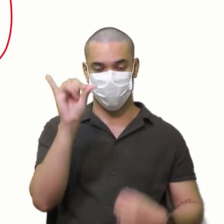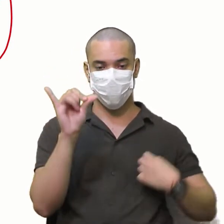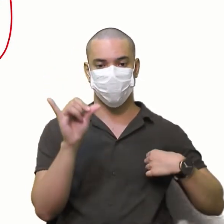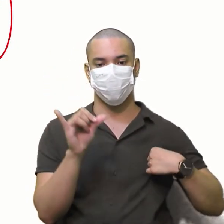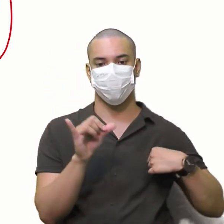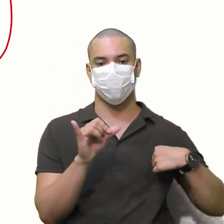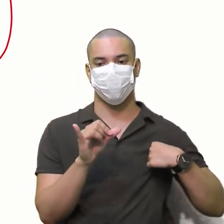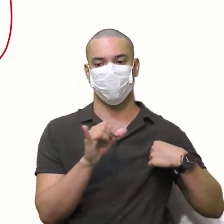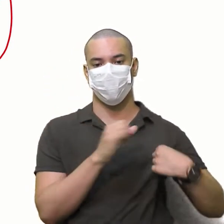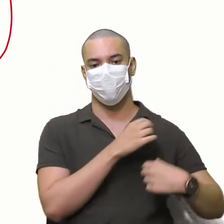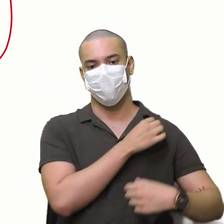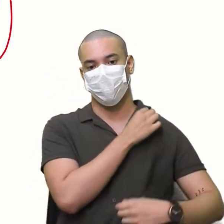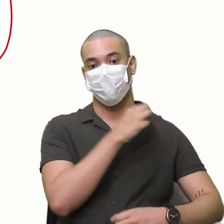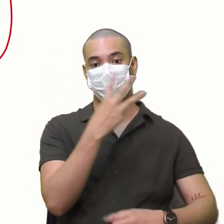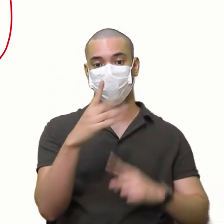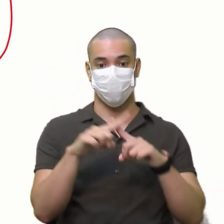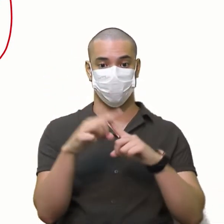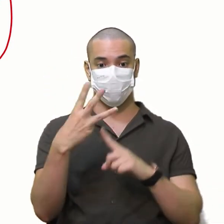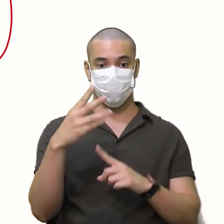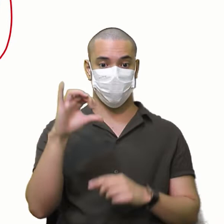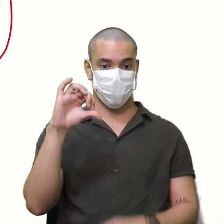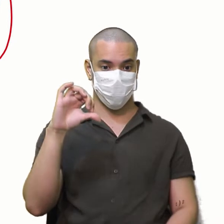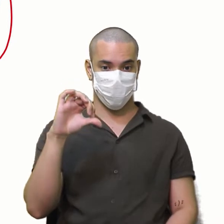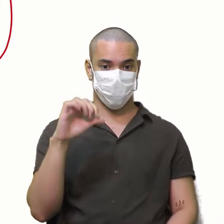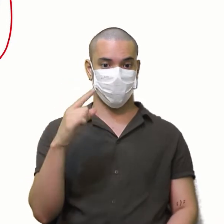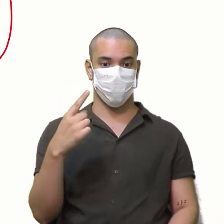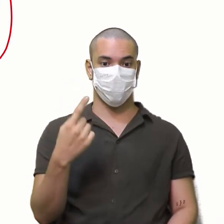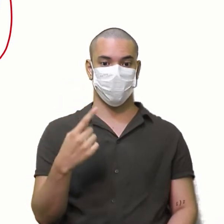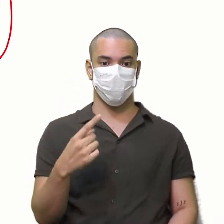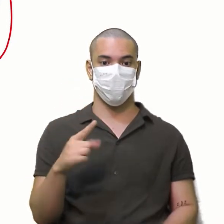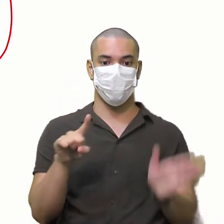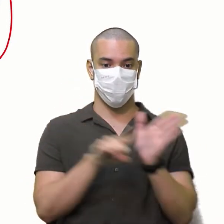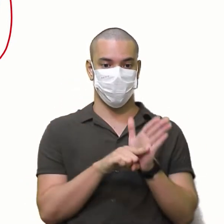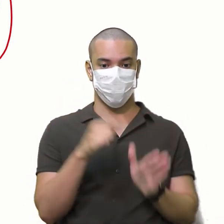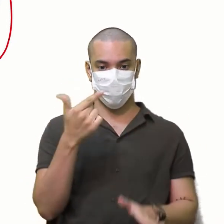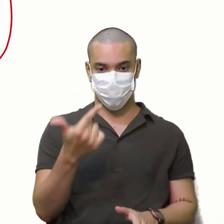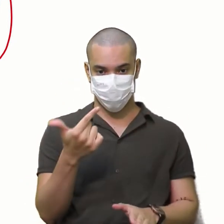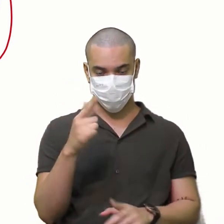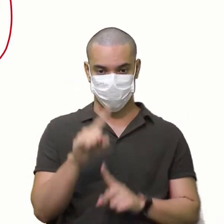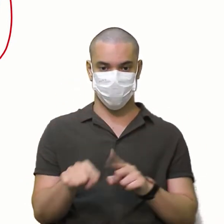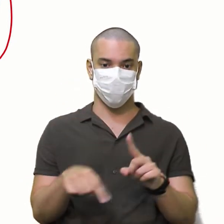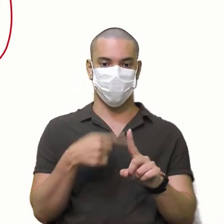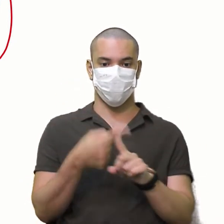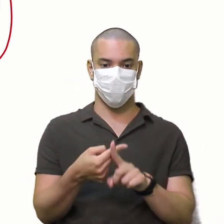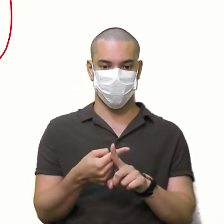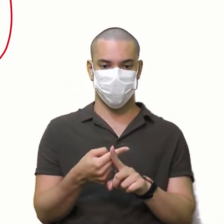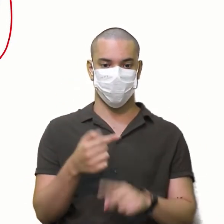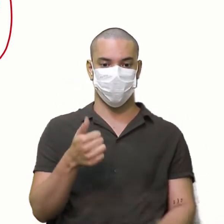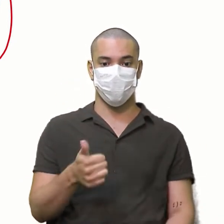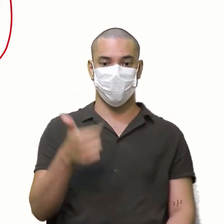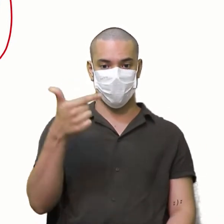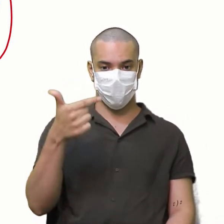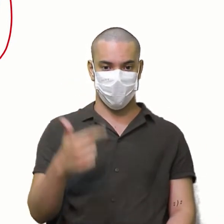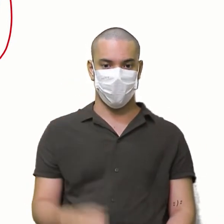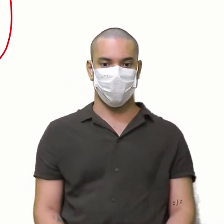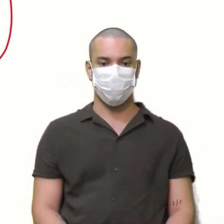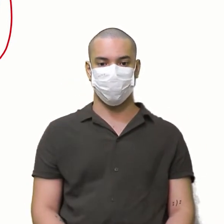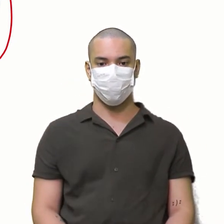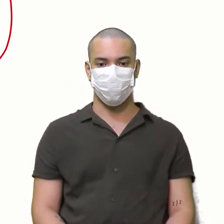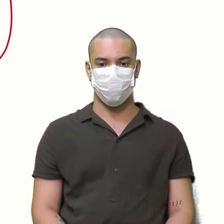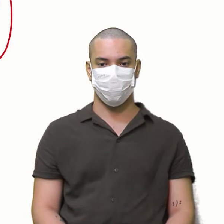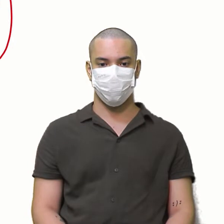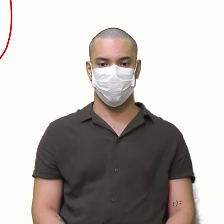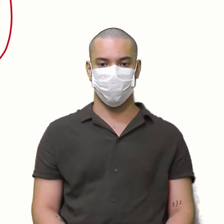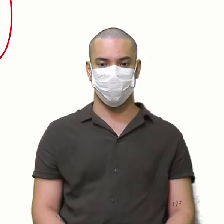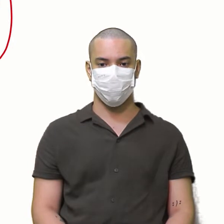vezes 3? 9 9 Agora aqui embaixo 2 vezes menos 1 Menos 2 Menos 2 Mais 3 vezes 4? 12 12 12